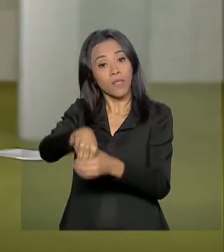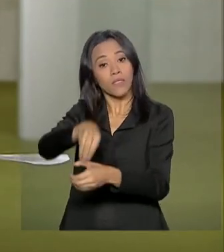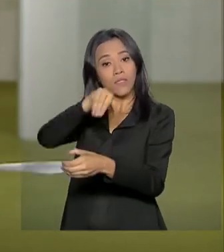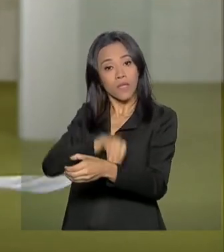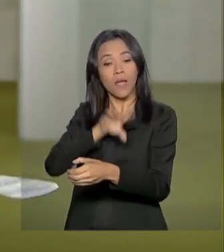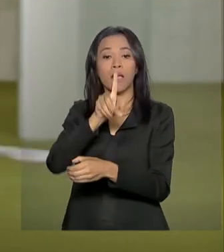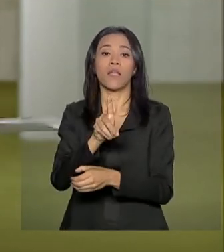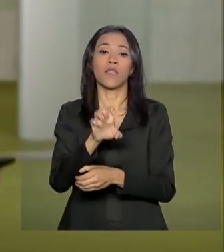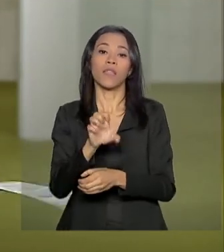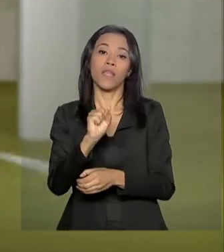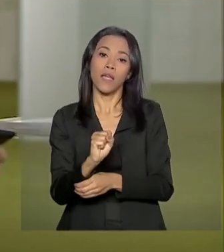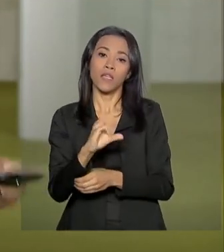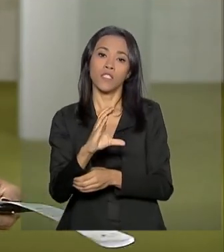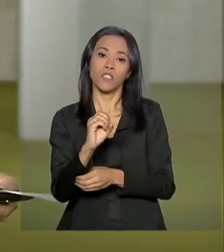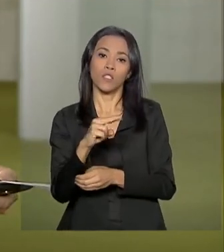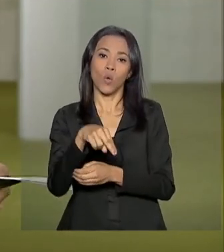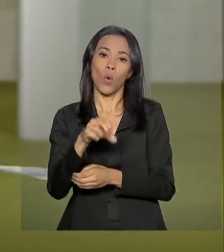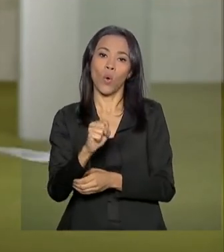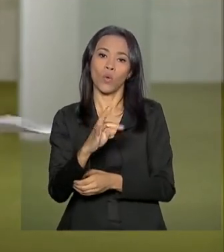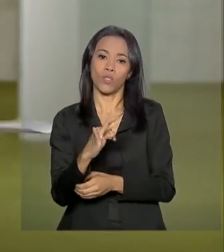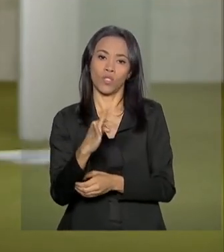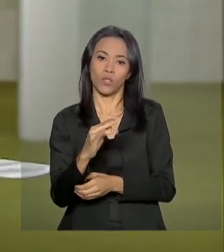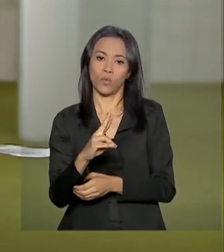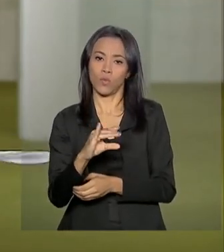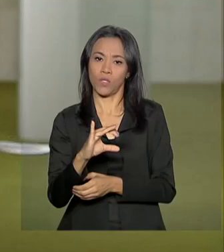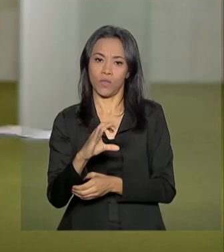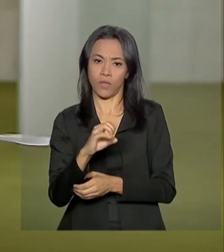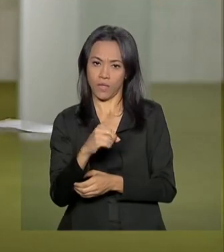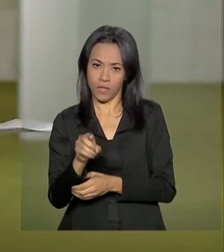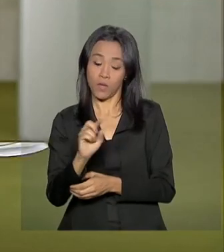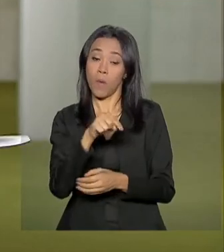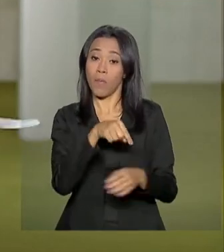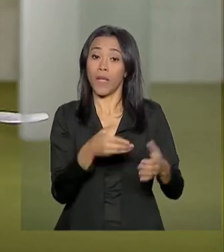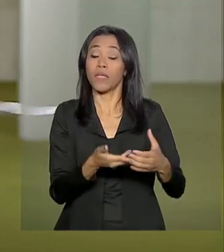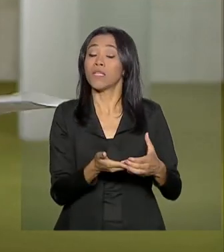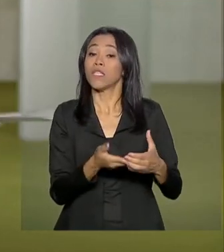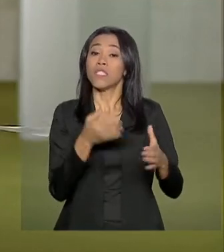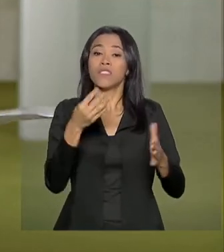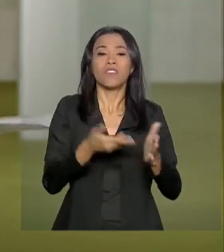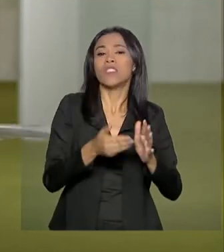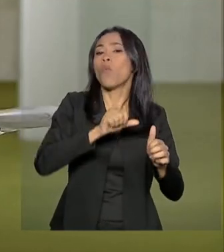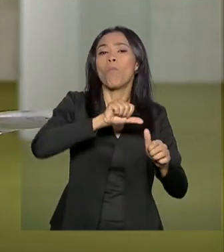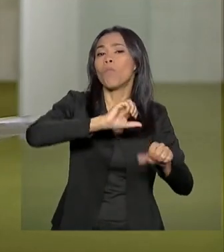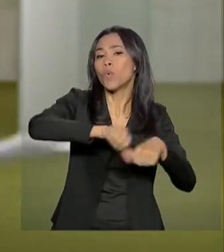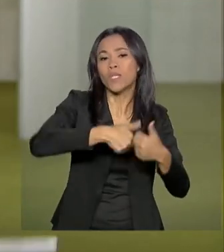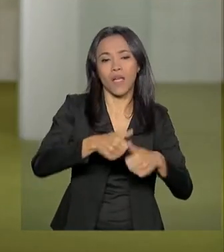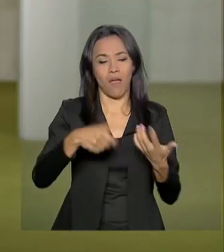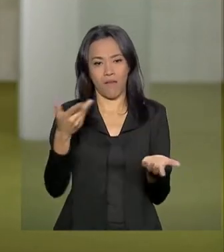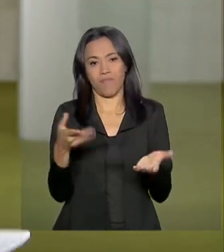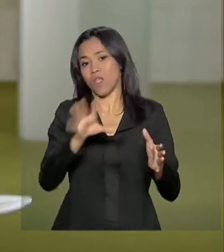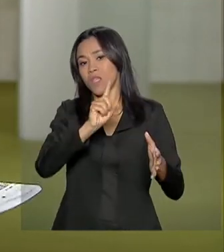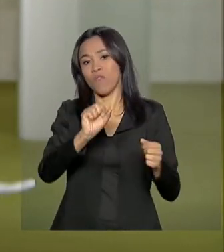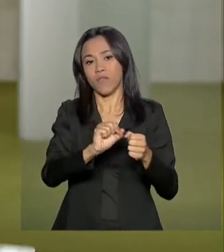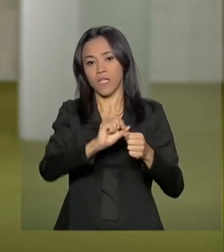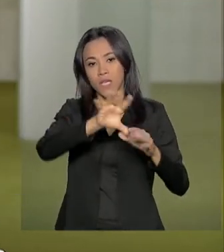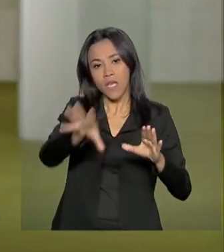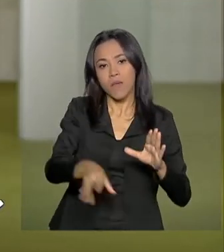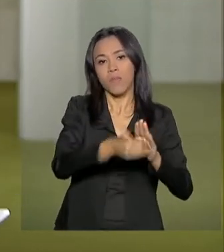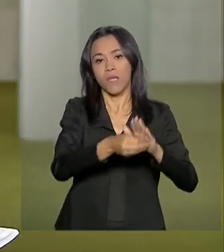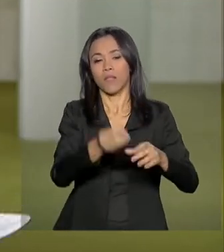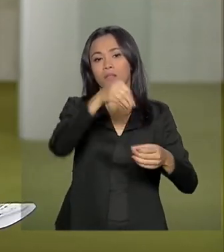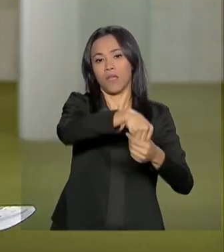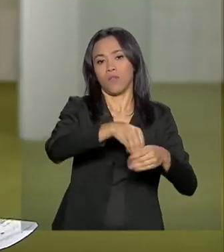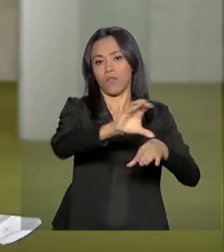alterações futuras no texto da Previdência sem grandes problemas, sem ter que ser feita uma emenda à Constituição. Foi